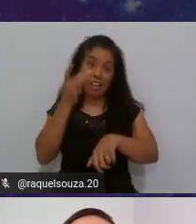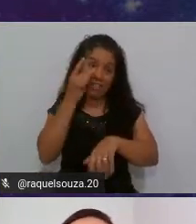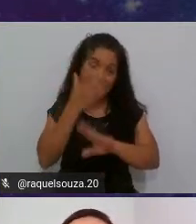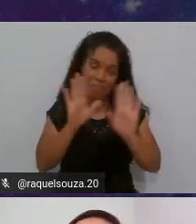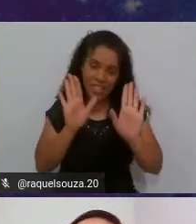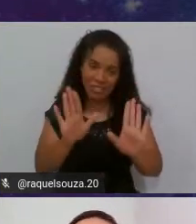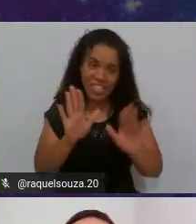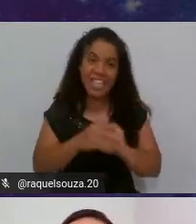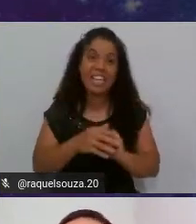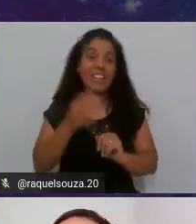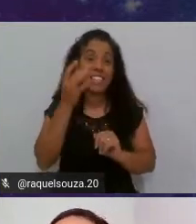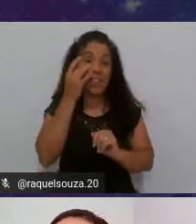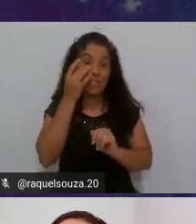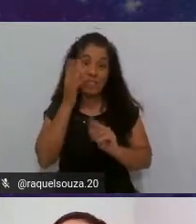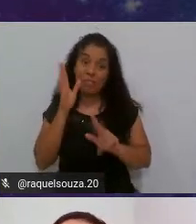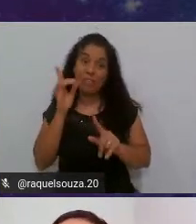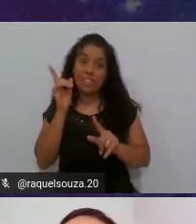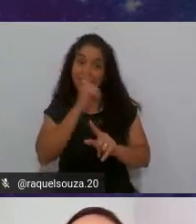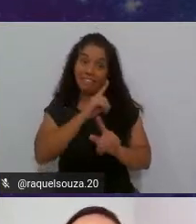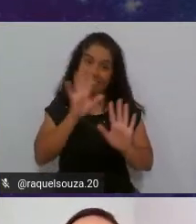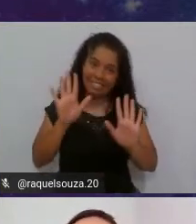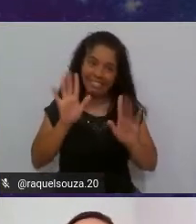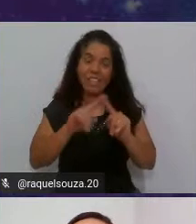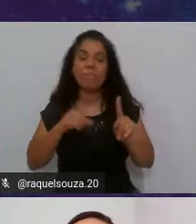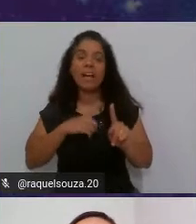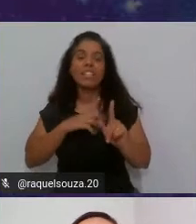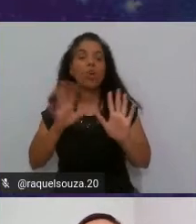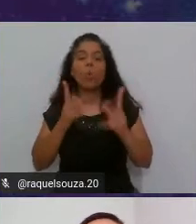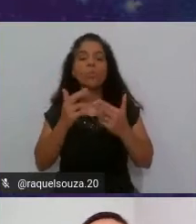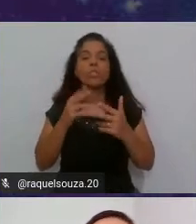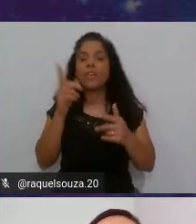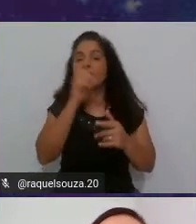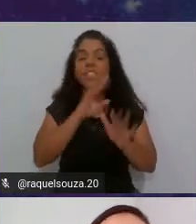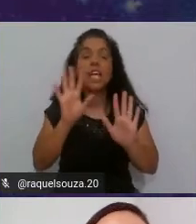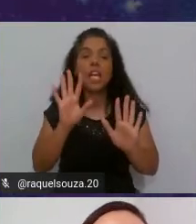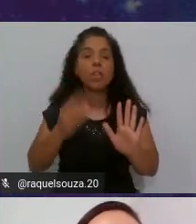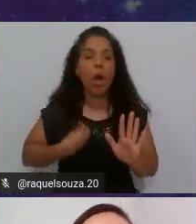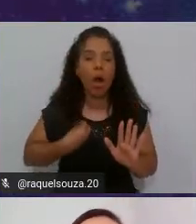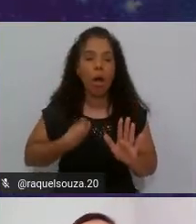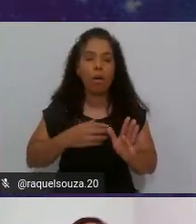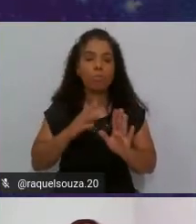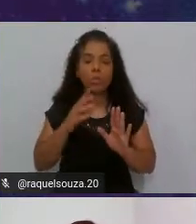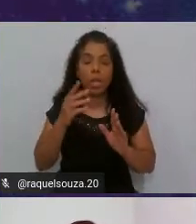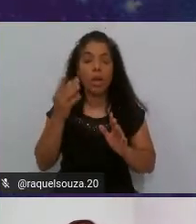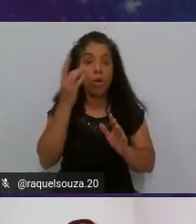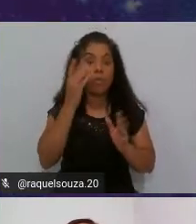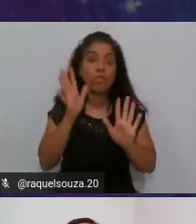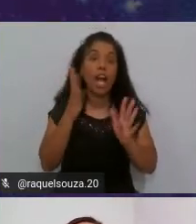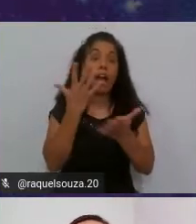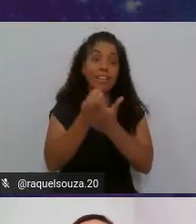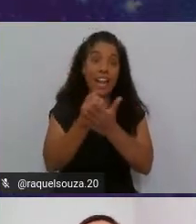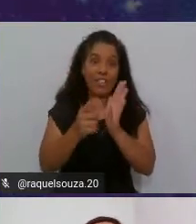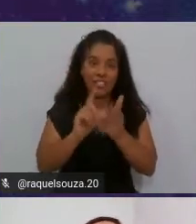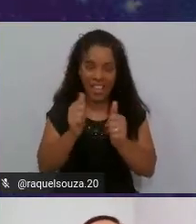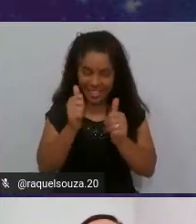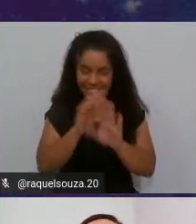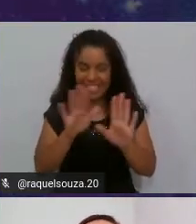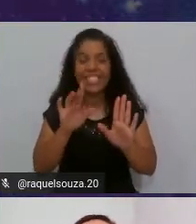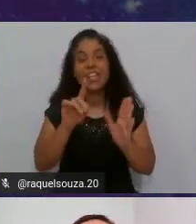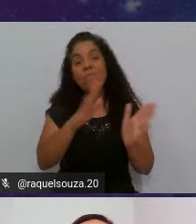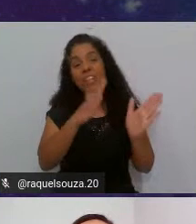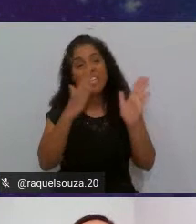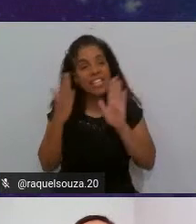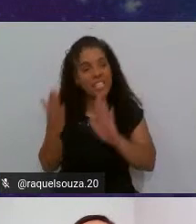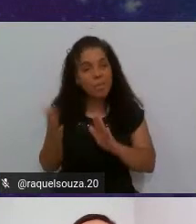fazer ao vivo mas enfim vai ser basicamente como se eu estivesse fazendo ao vivo está tudo gravadinho para esse processo